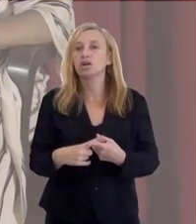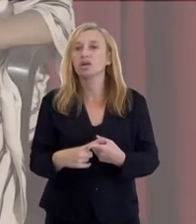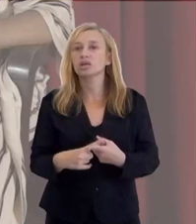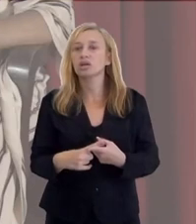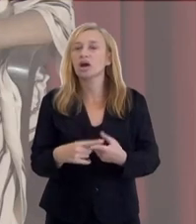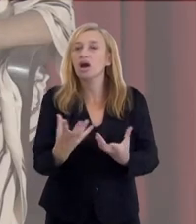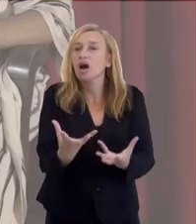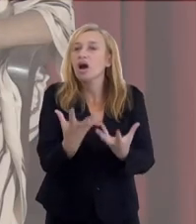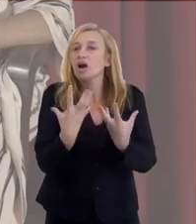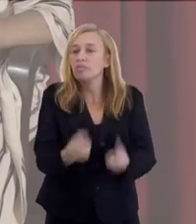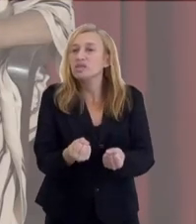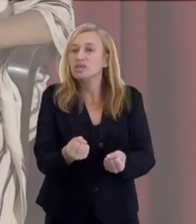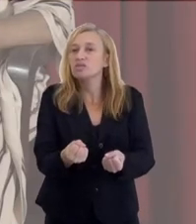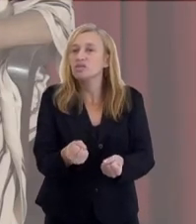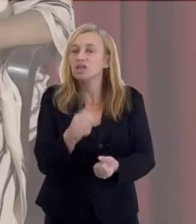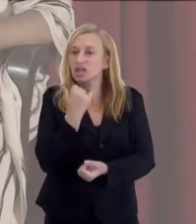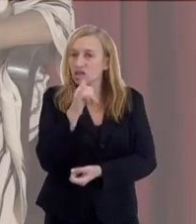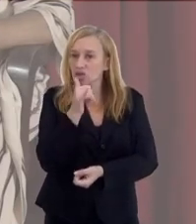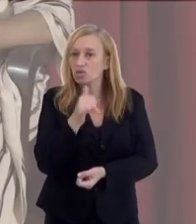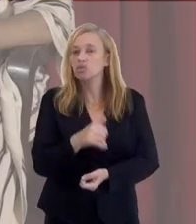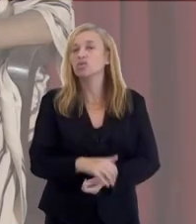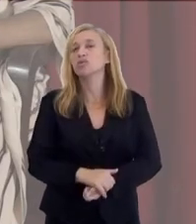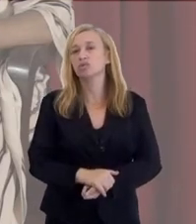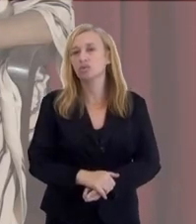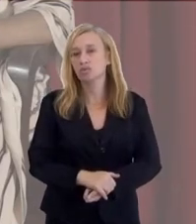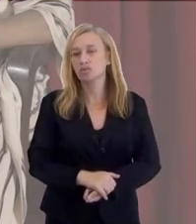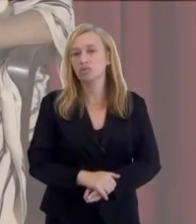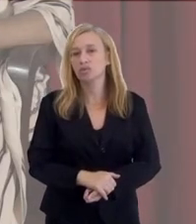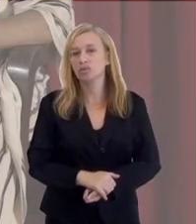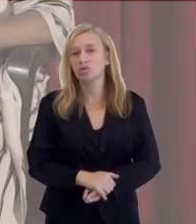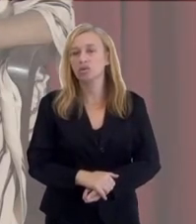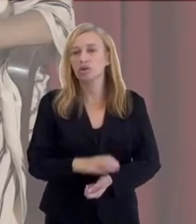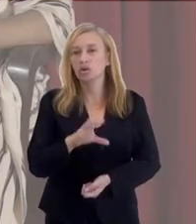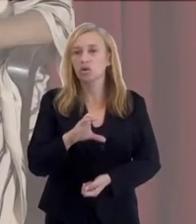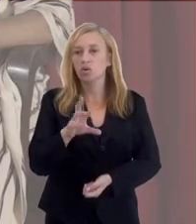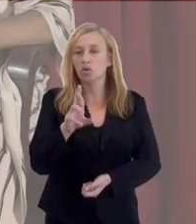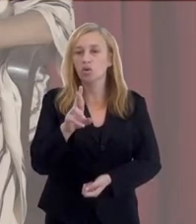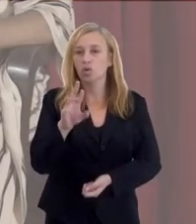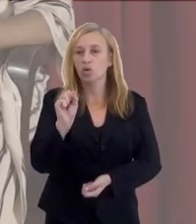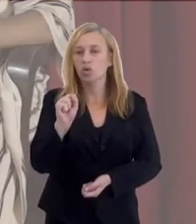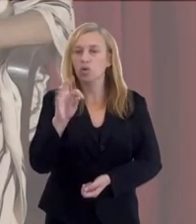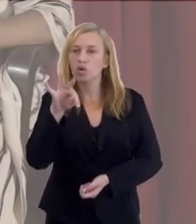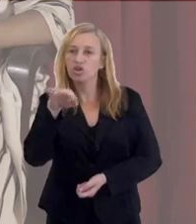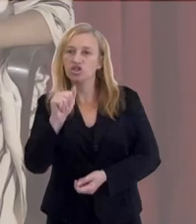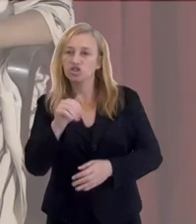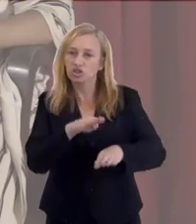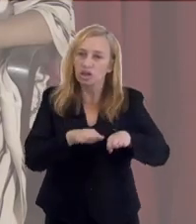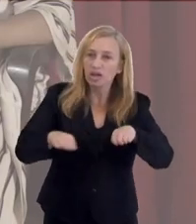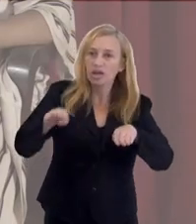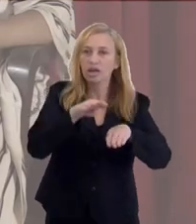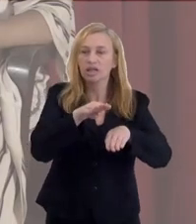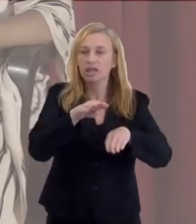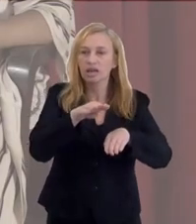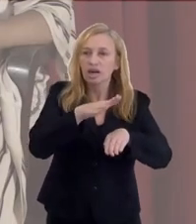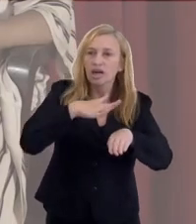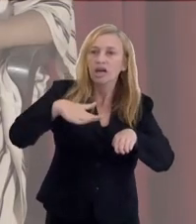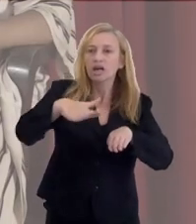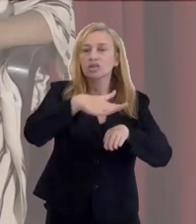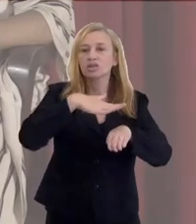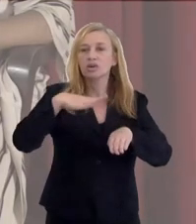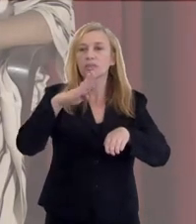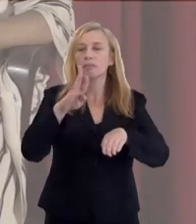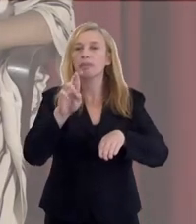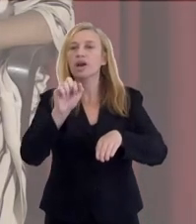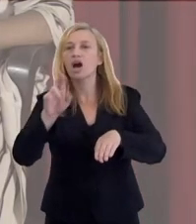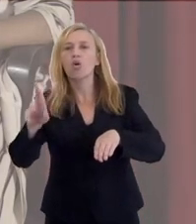Perfeito. Porque eles estão ali absorvendo aquela energia, eles estão no umbral, porque da crosta até essa zona é